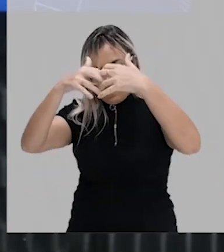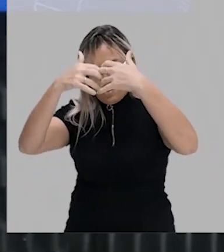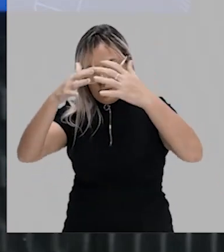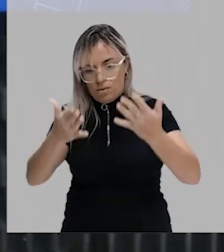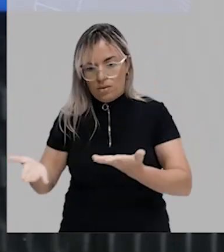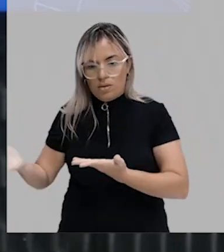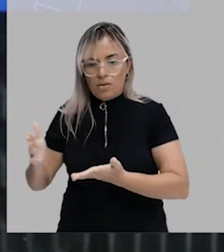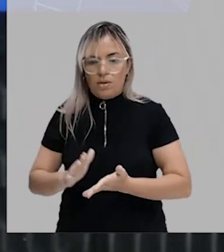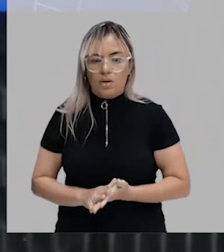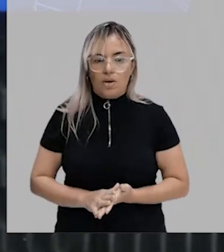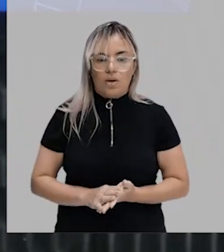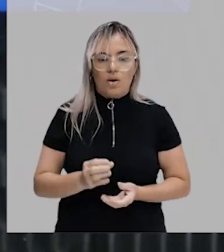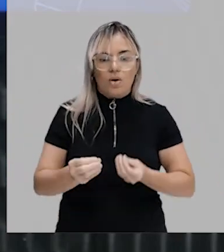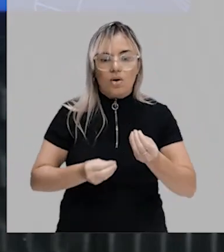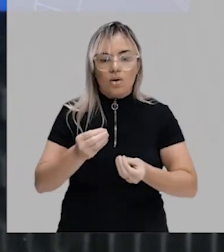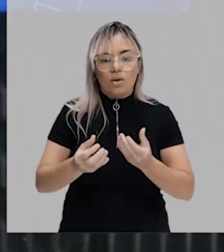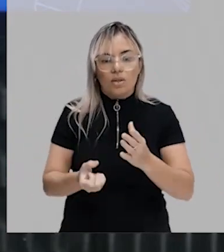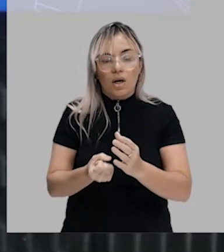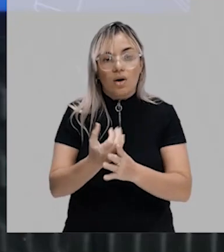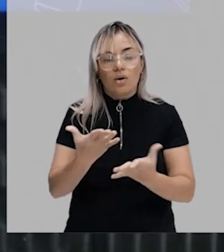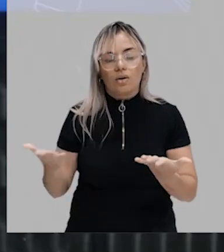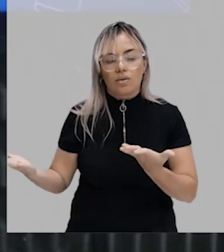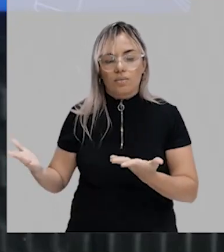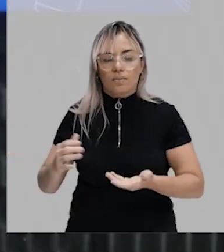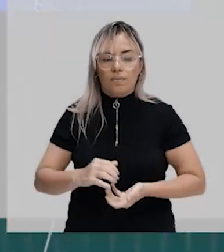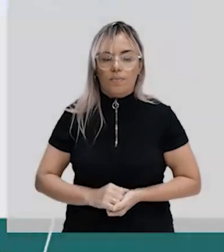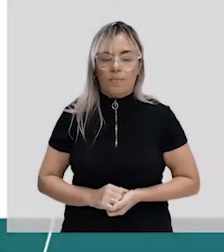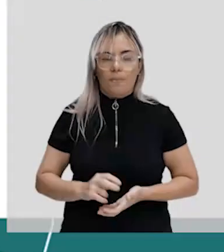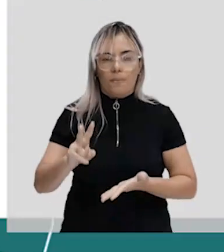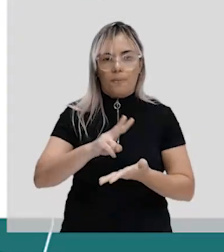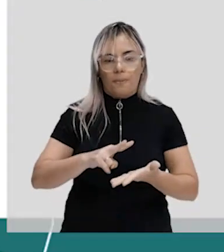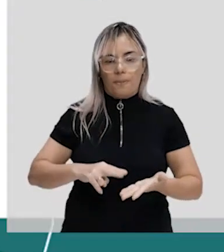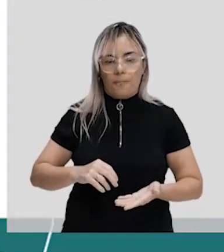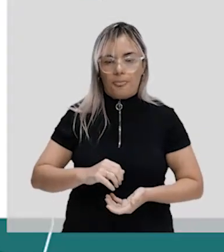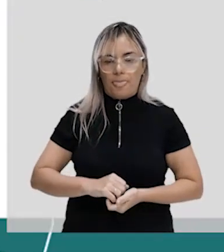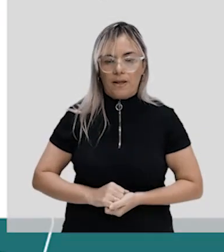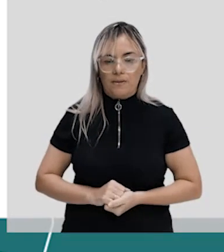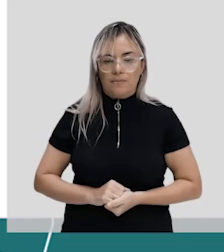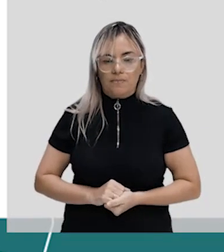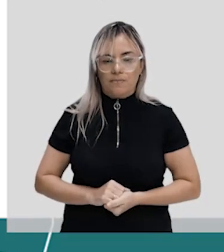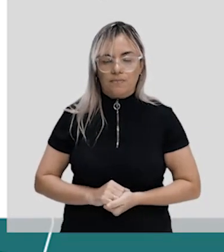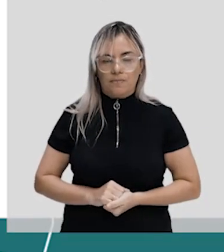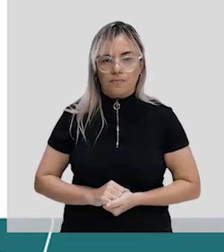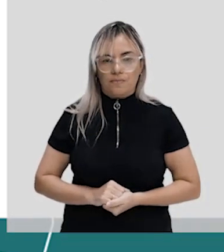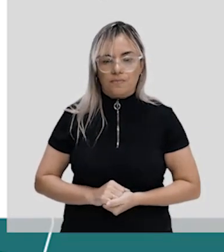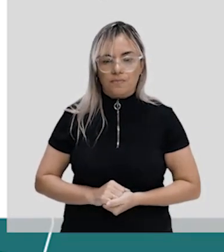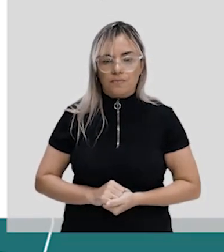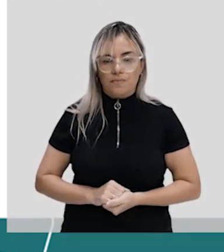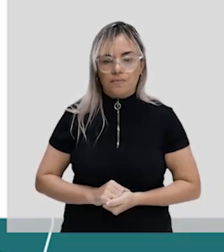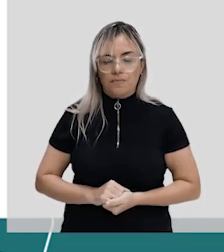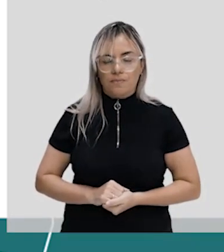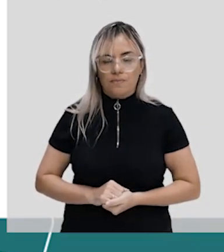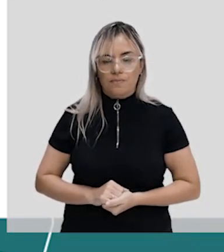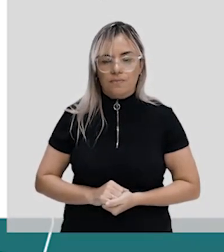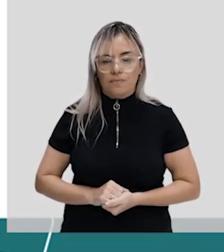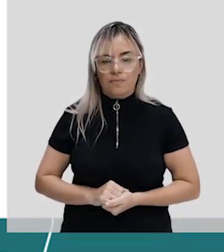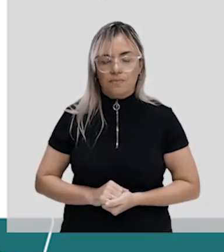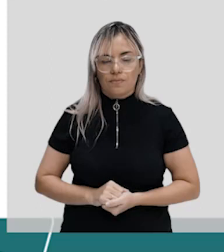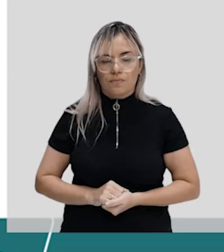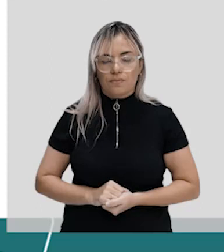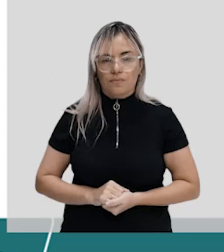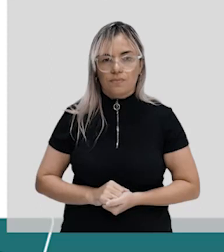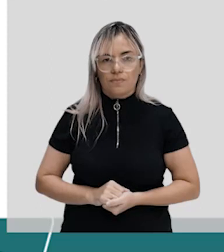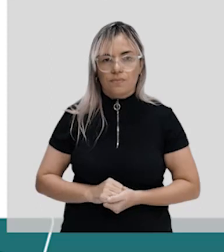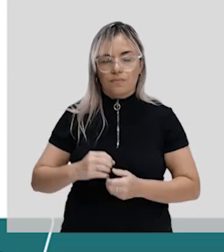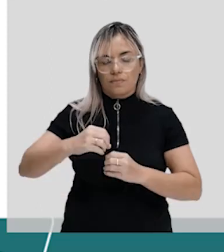esse tubo nervoso vai se formar? Ele diz o seguinte, que células do mesoderma dorsal, ou seja, é um dos